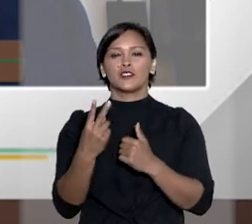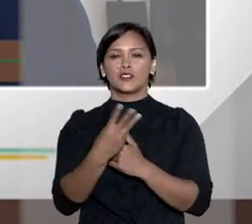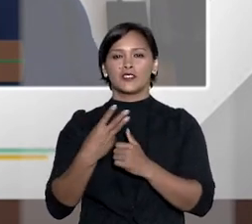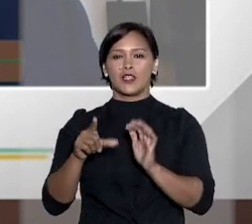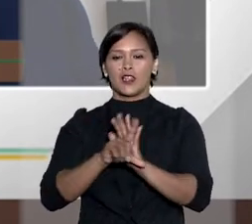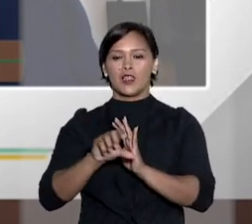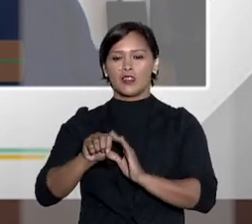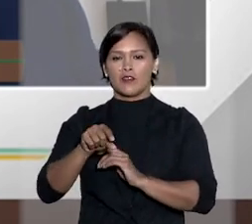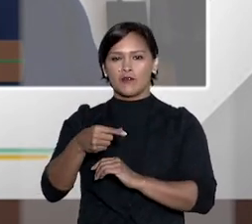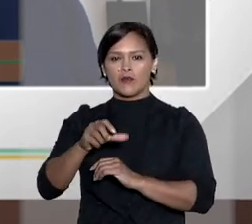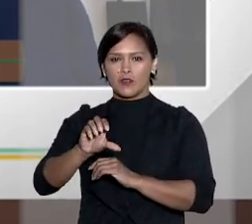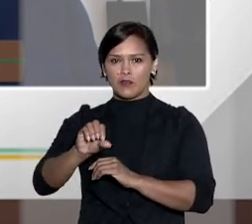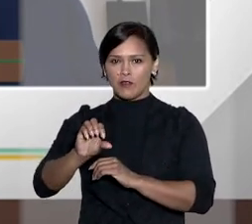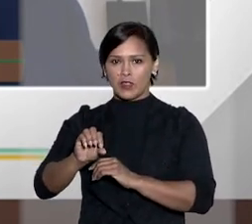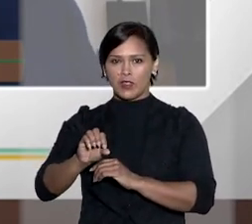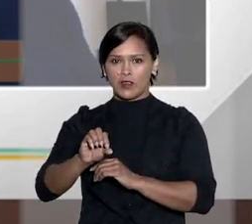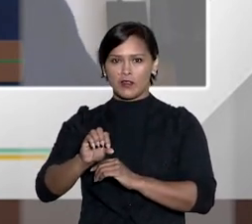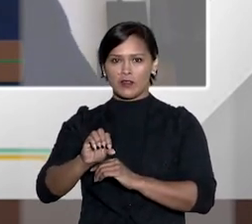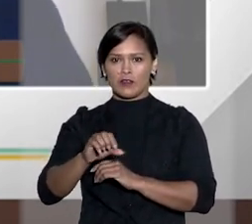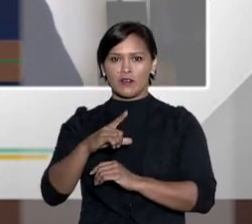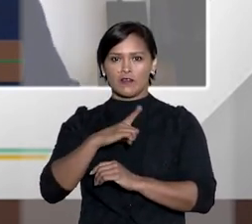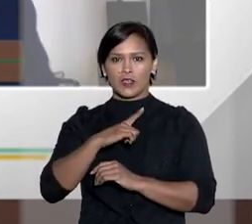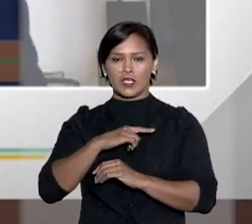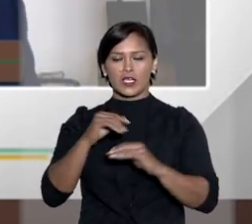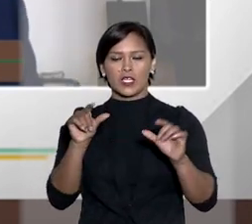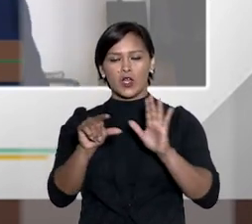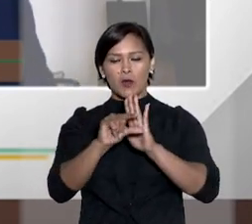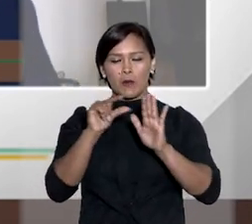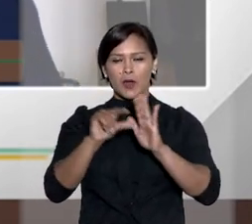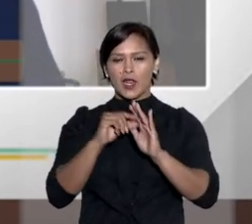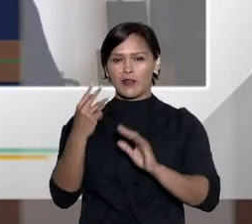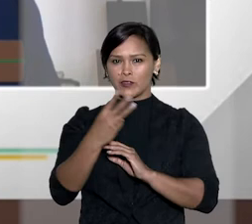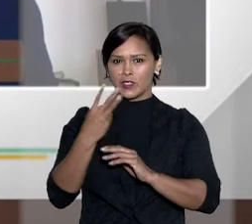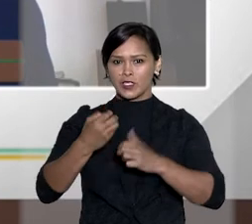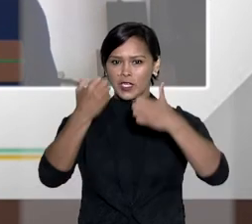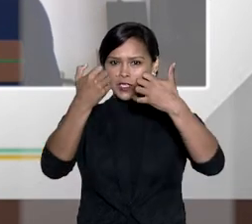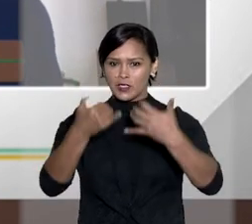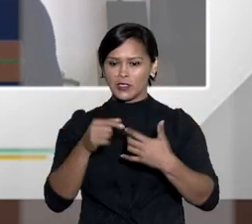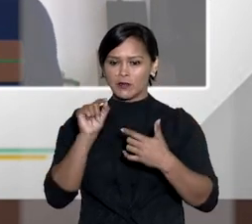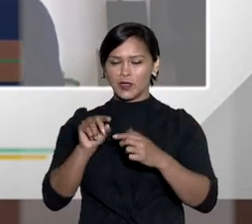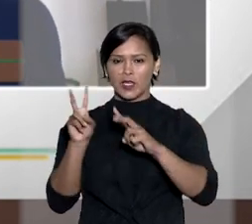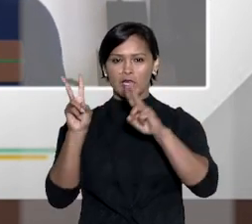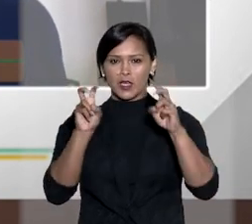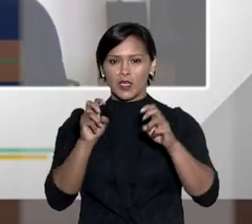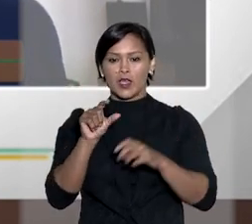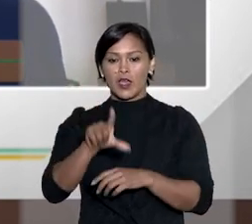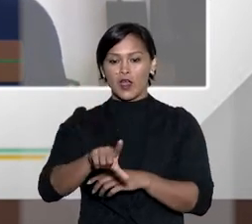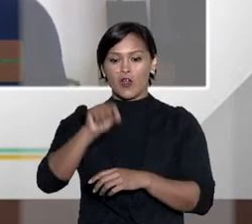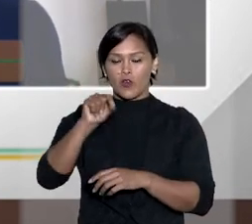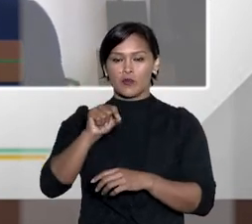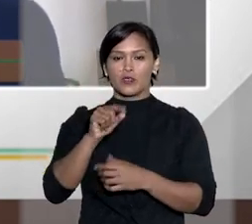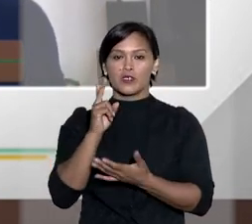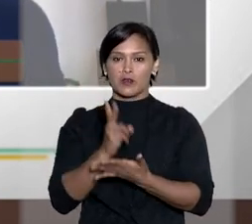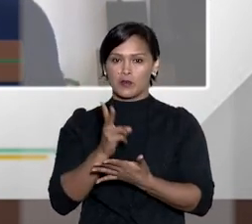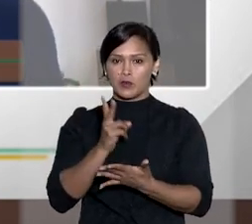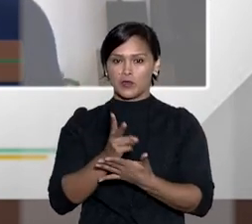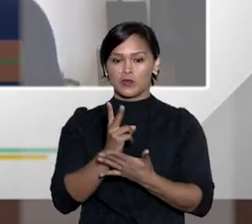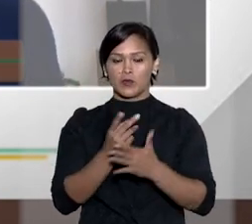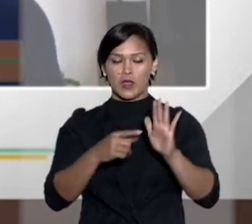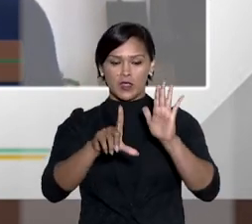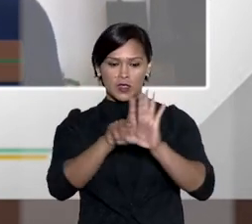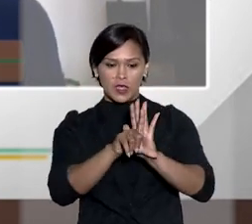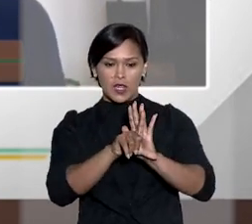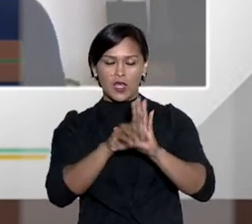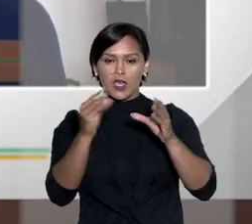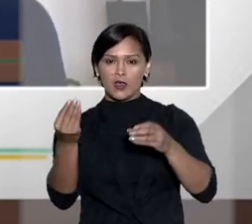relação aos 40 salários mínimos veja bem o artigo terceiro da lei 9.099 ele tem um parágrafo terceiro que diz